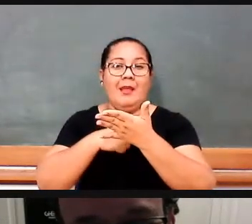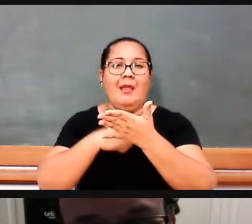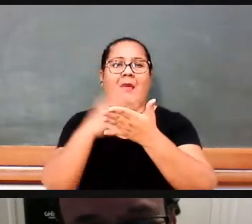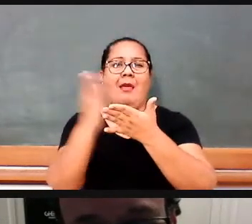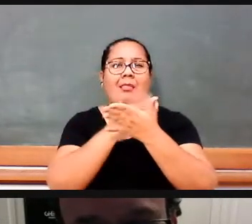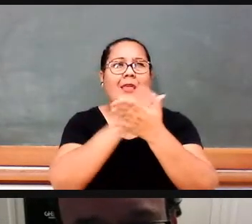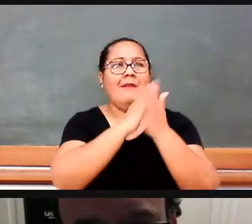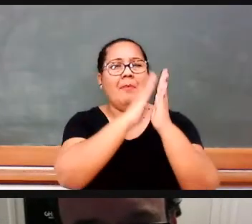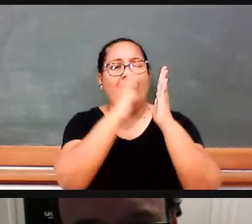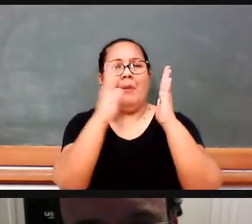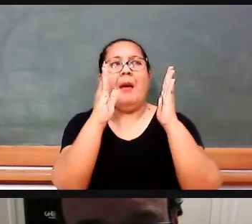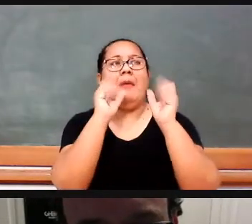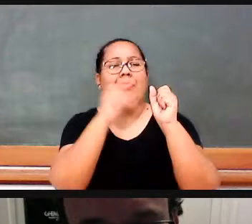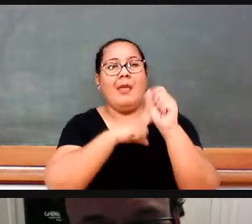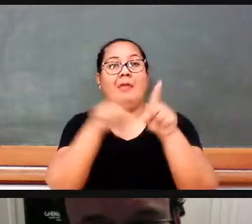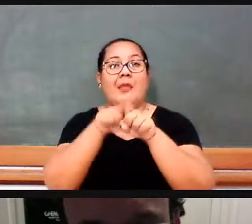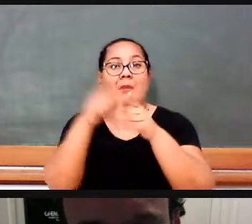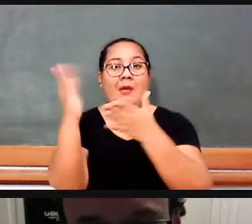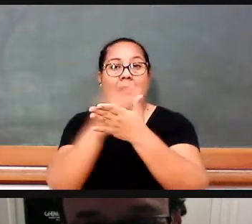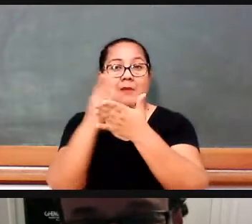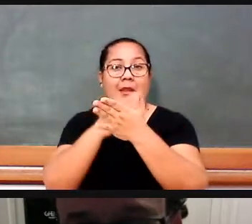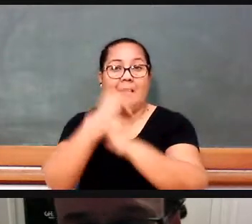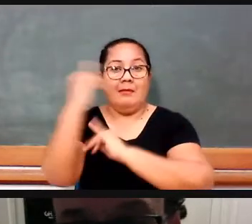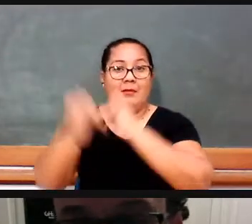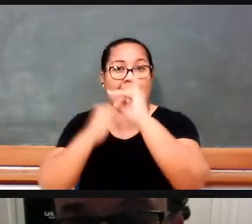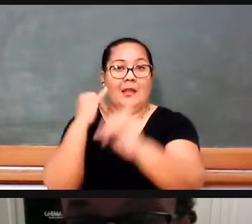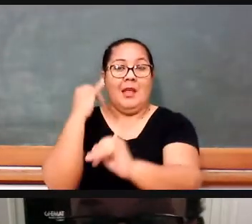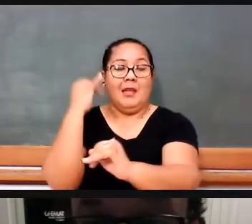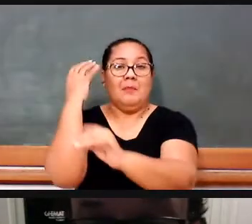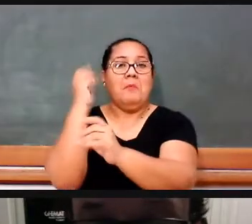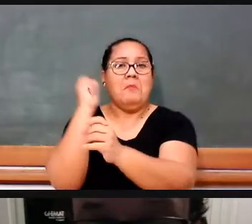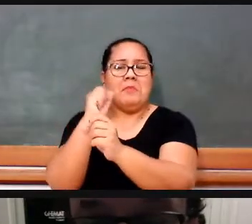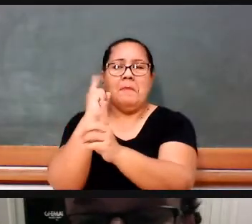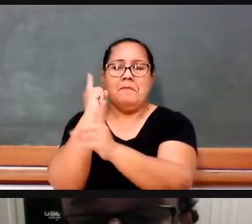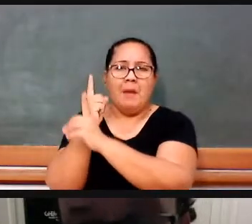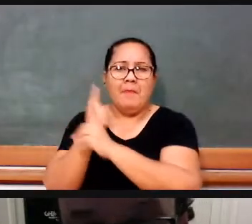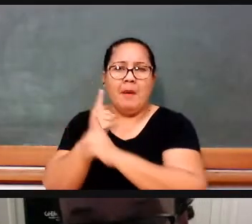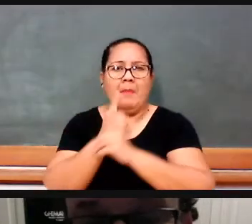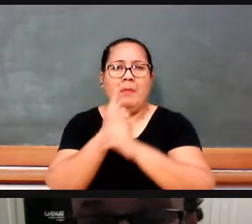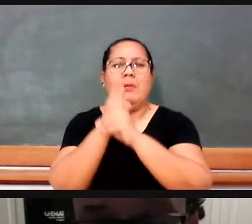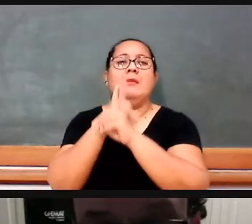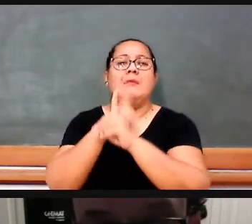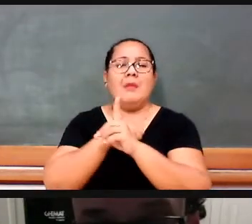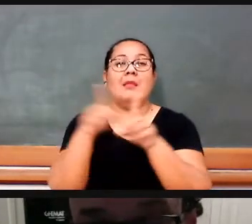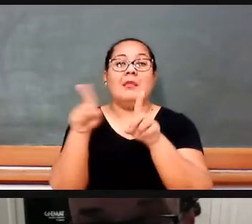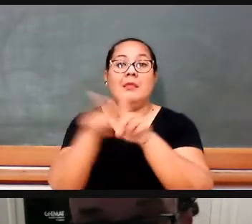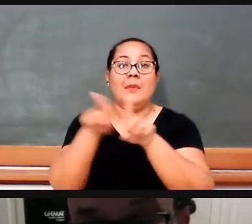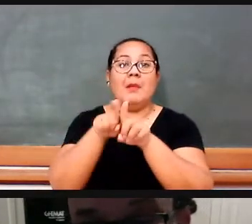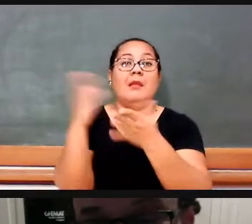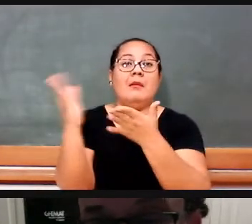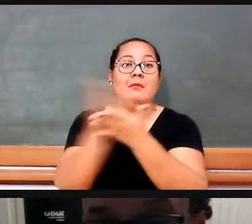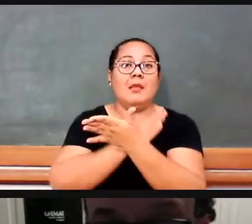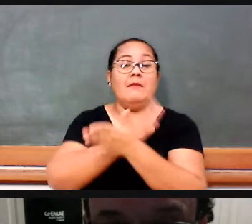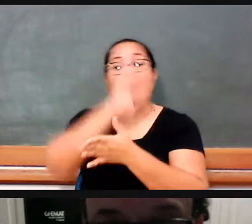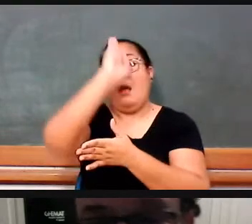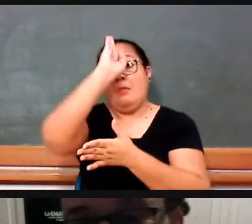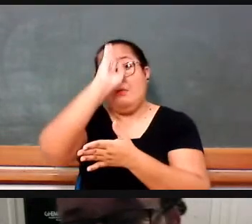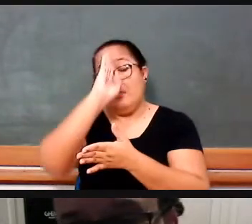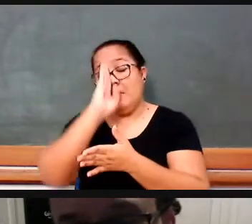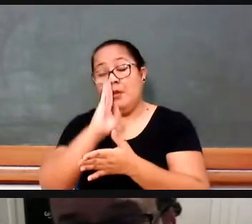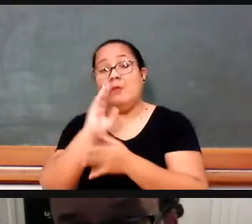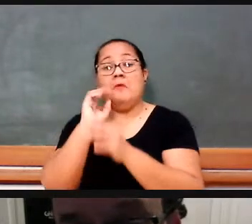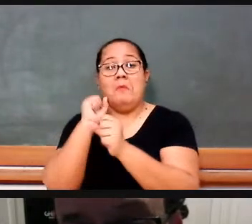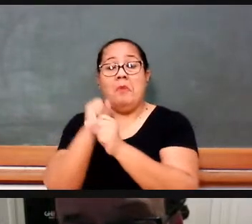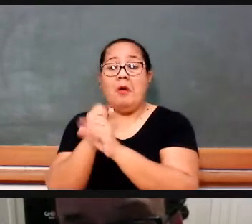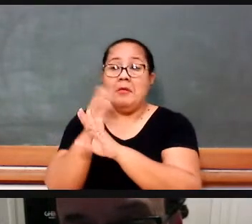virtuais, né, nos sites das principais livrarias, né? E nós temos muitos livros gratuitos aí no site também, viu? Vocês podem andar aí, né,